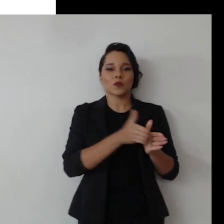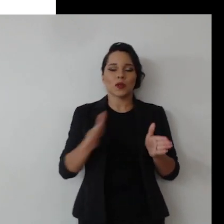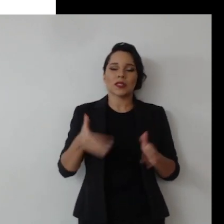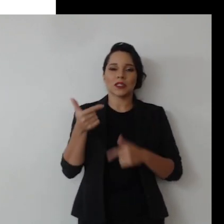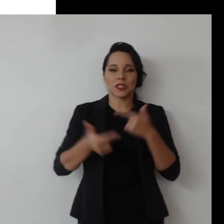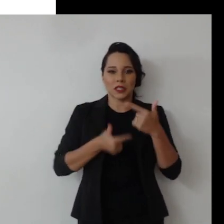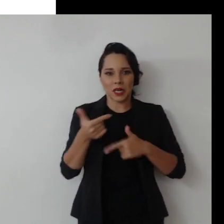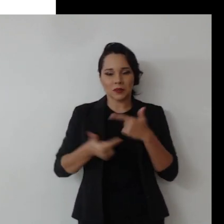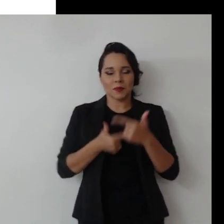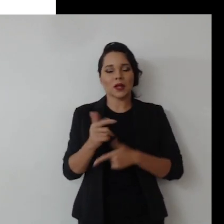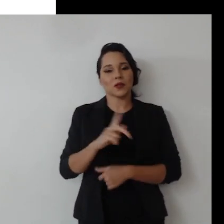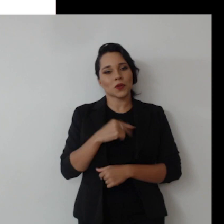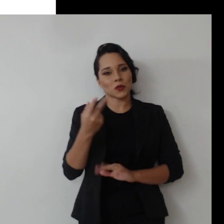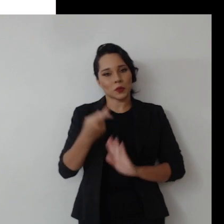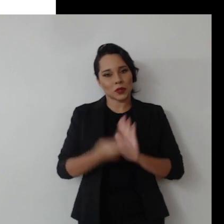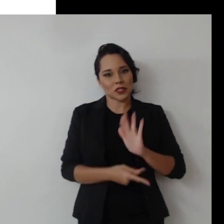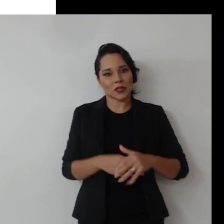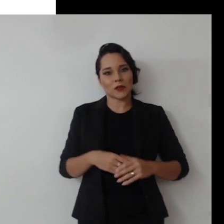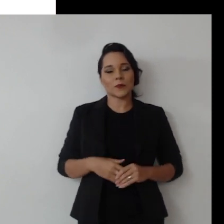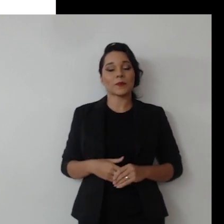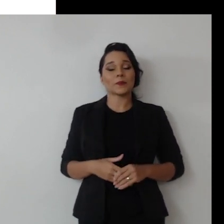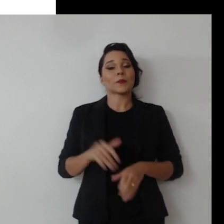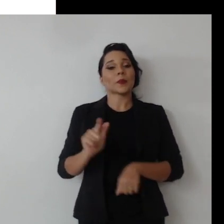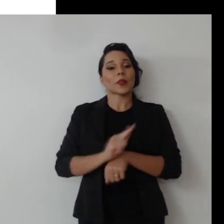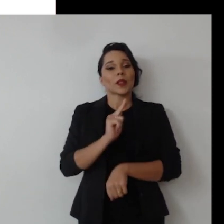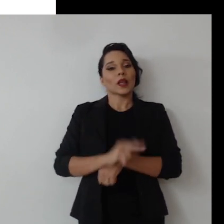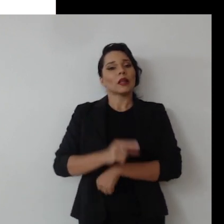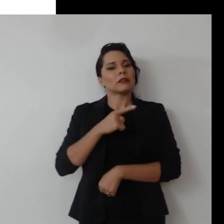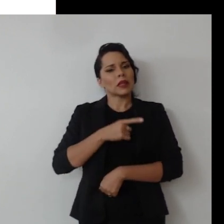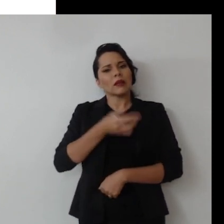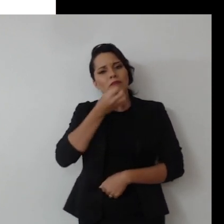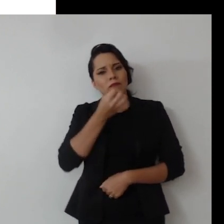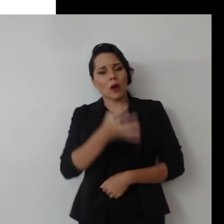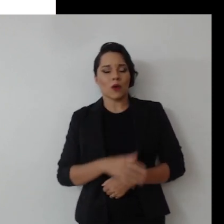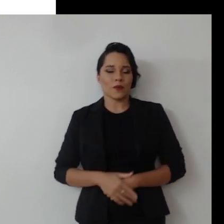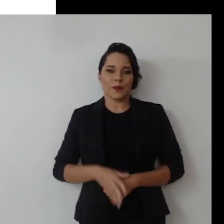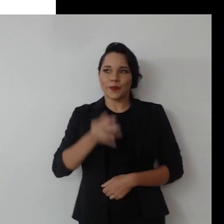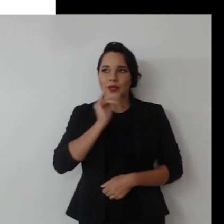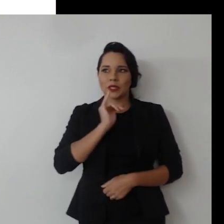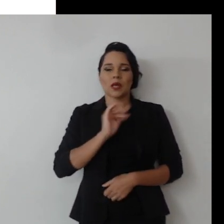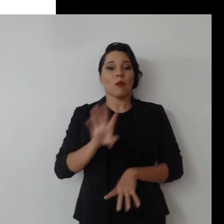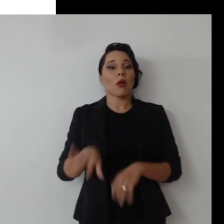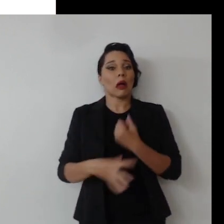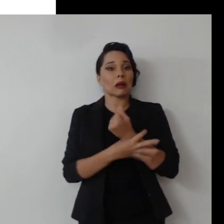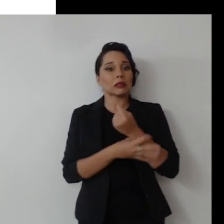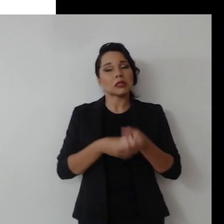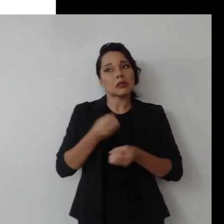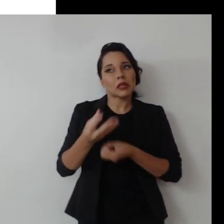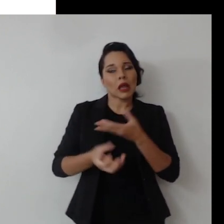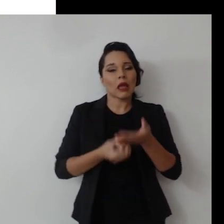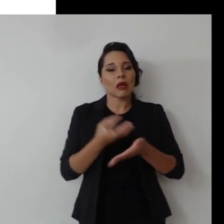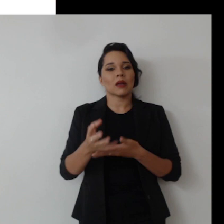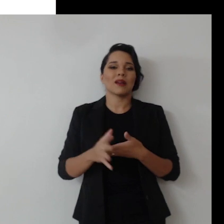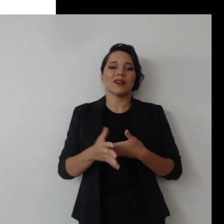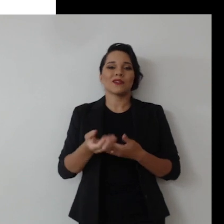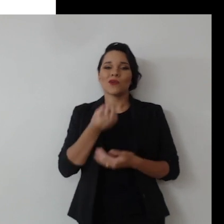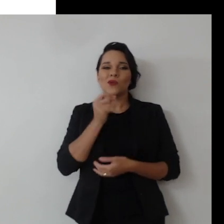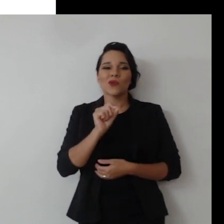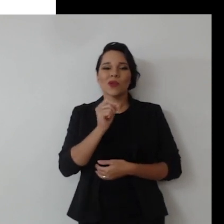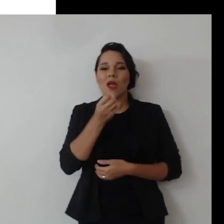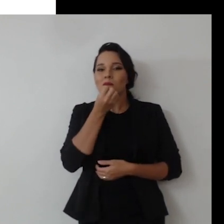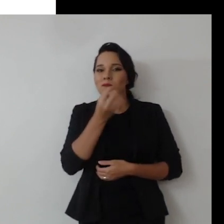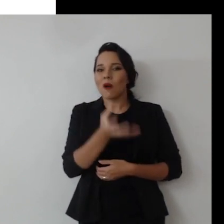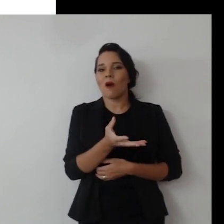processos de trabalho, nos nossos projetos. E a governança traz benefícios, né? No sentido de garantir entrega desses